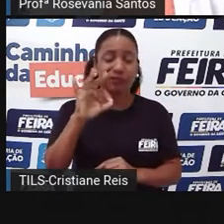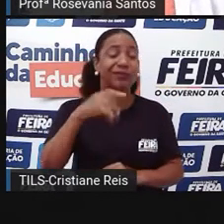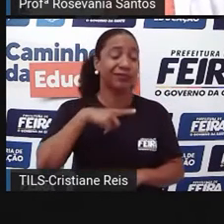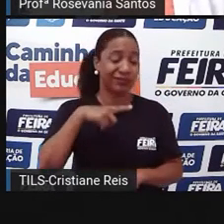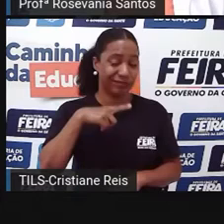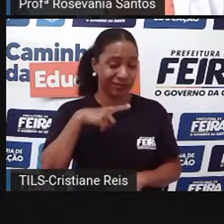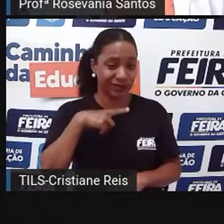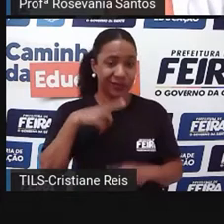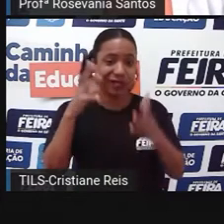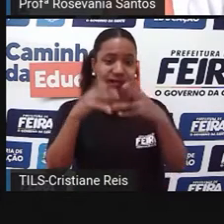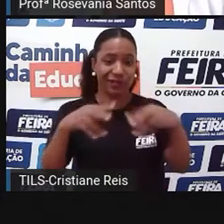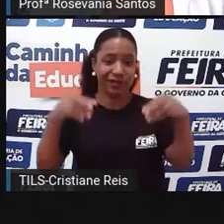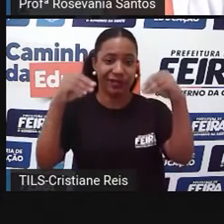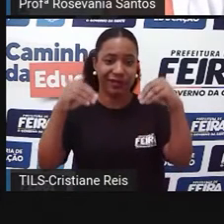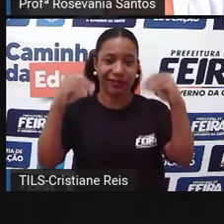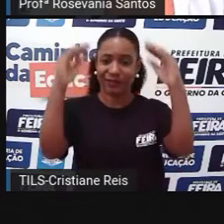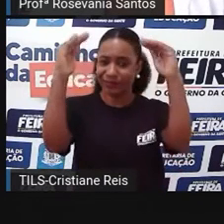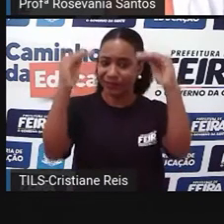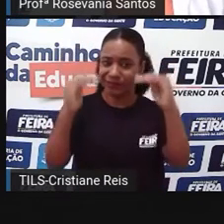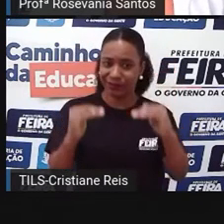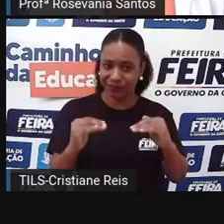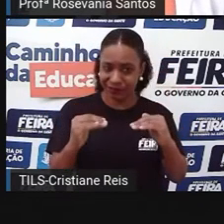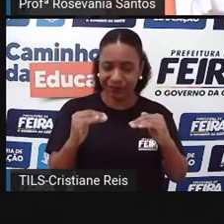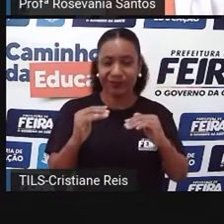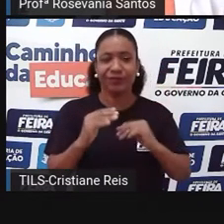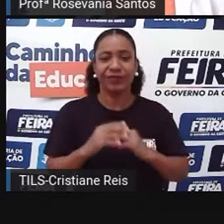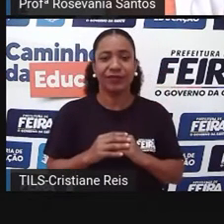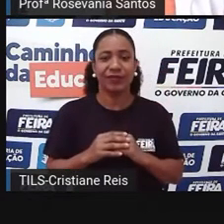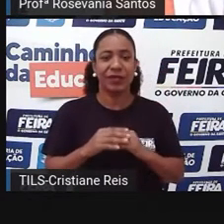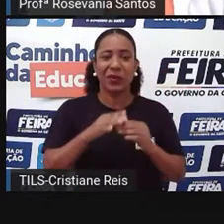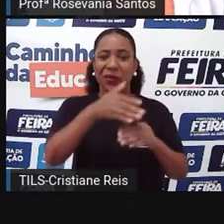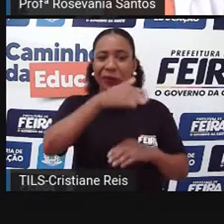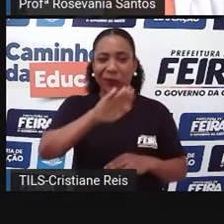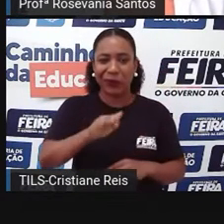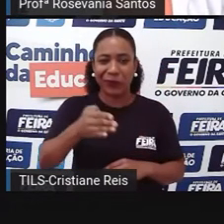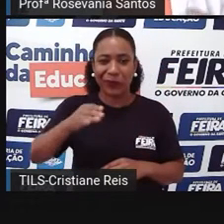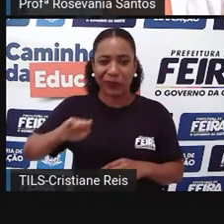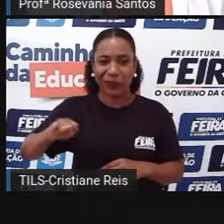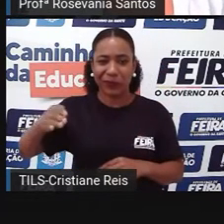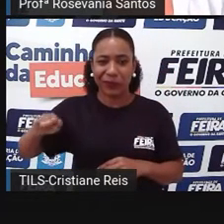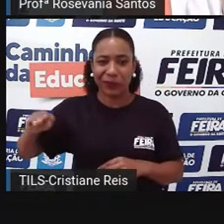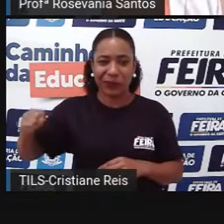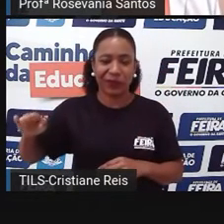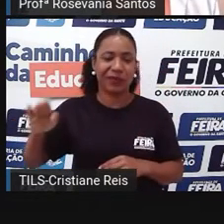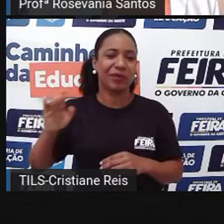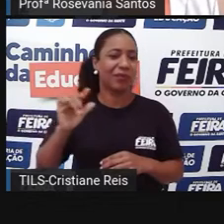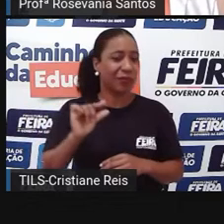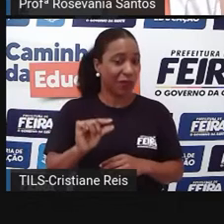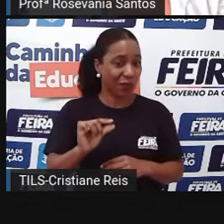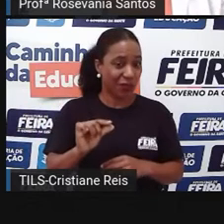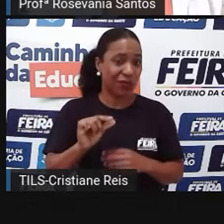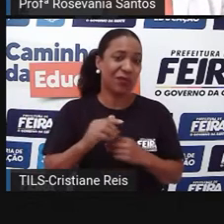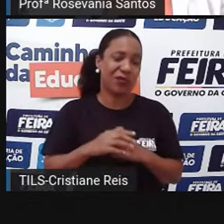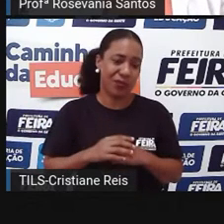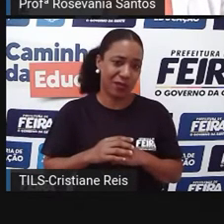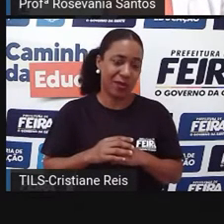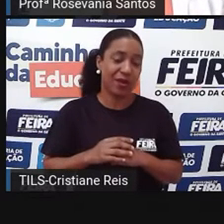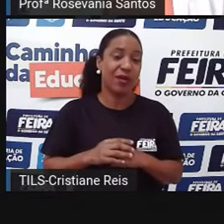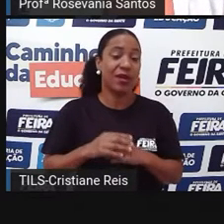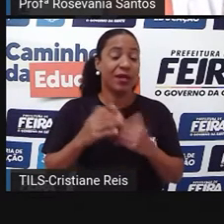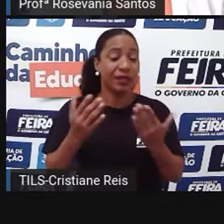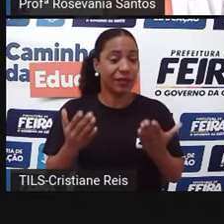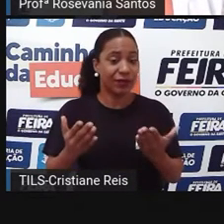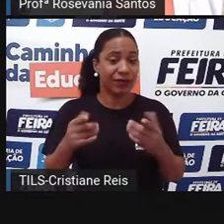Então, né, pouca ondulação, pouca variação ali na configuração do relevo,